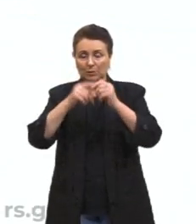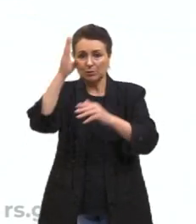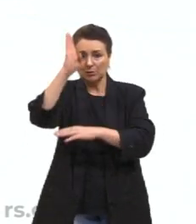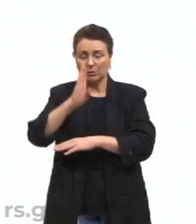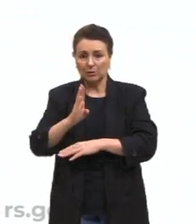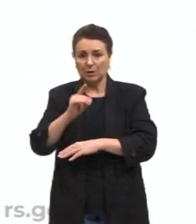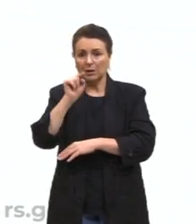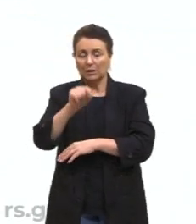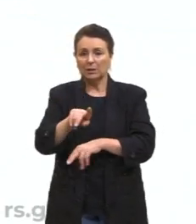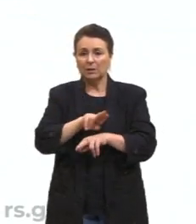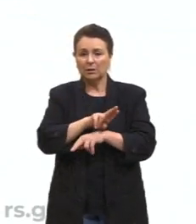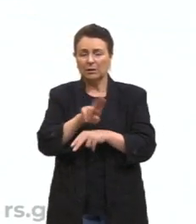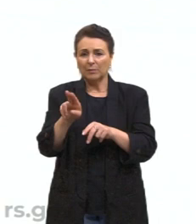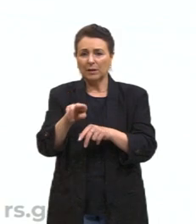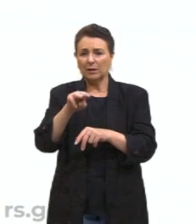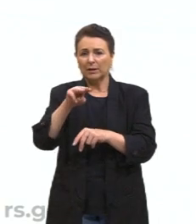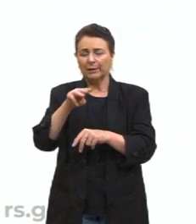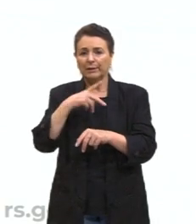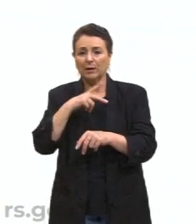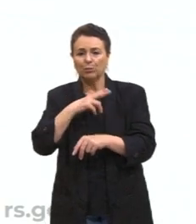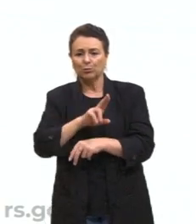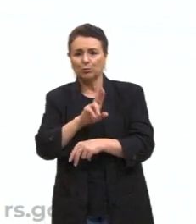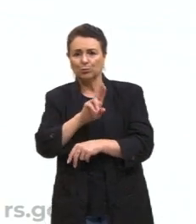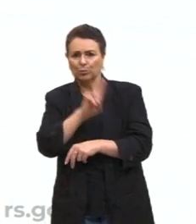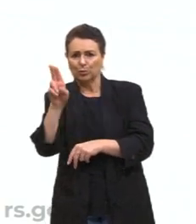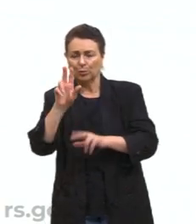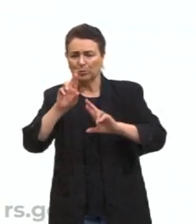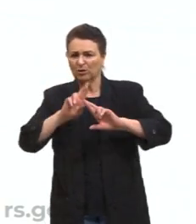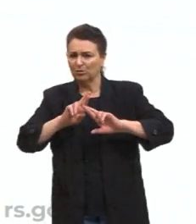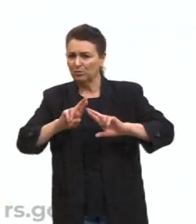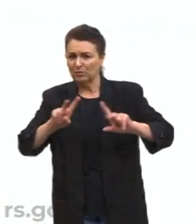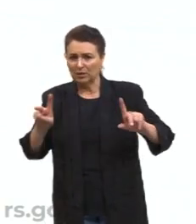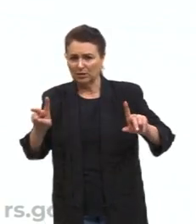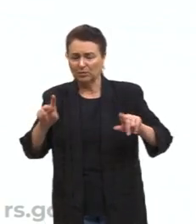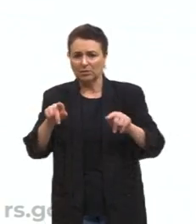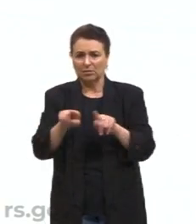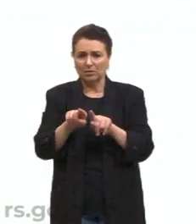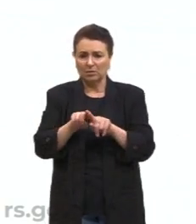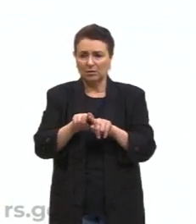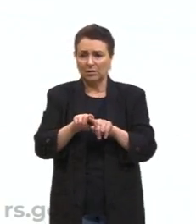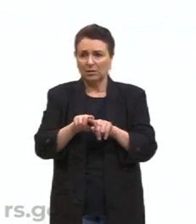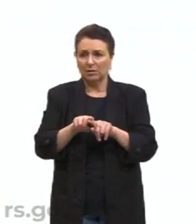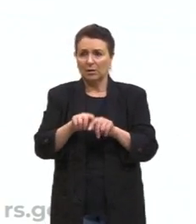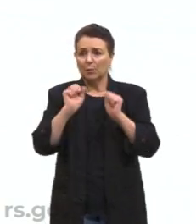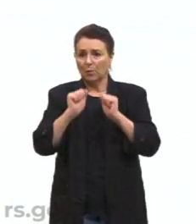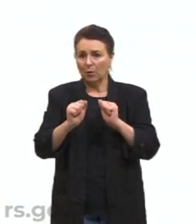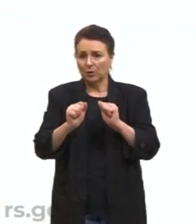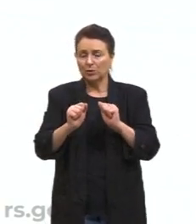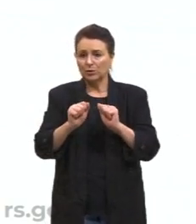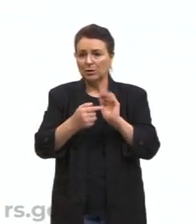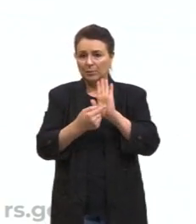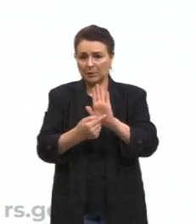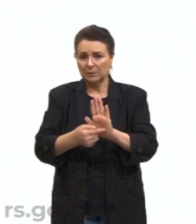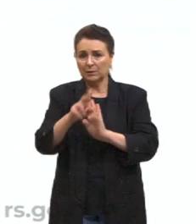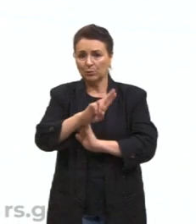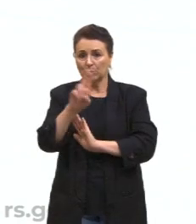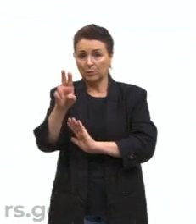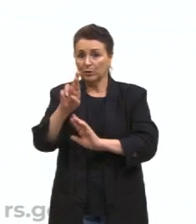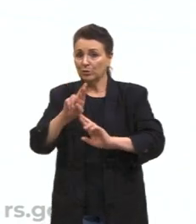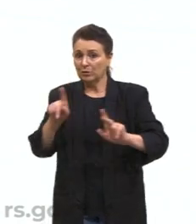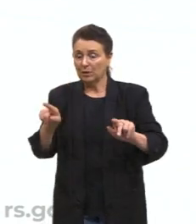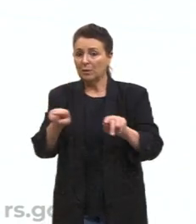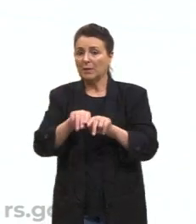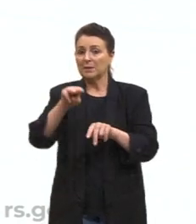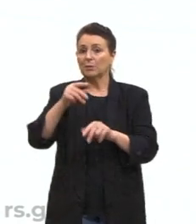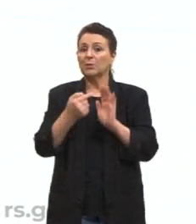chamam Matopiba também, mas pode aparecer aí, mais frequente é o